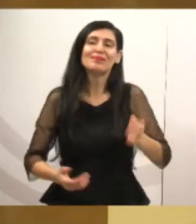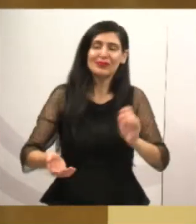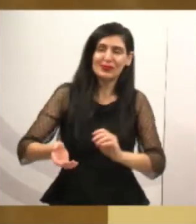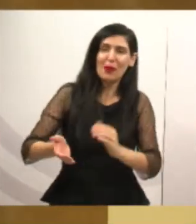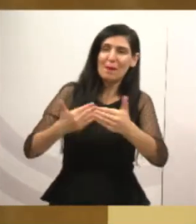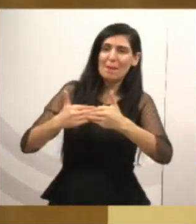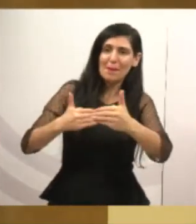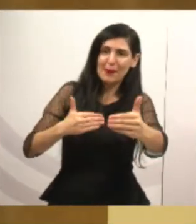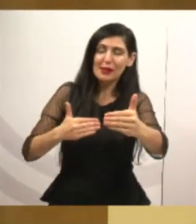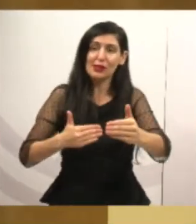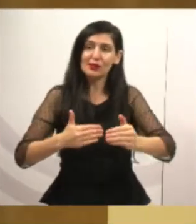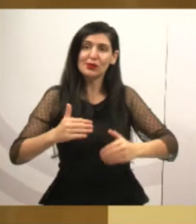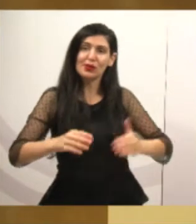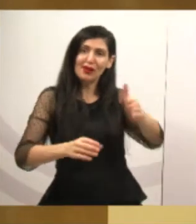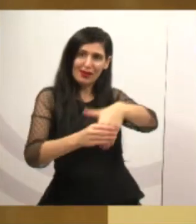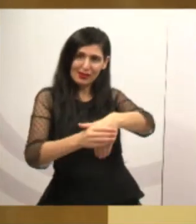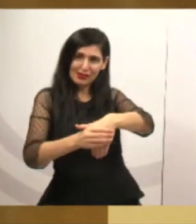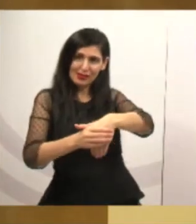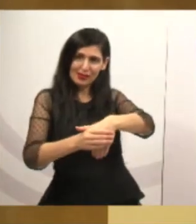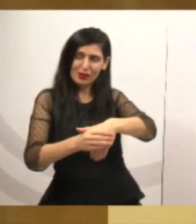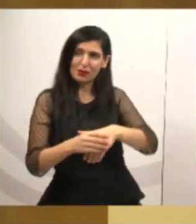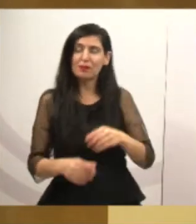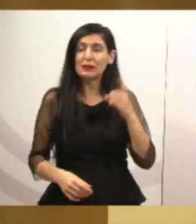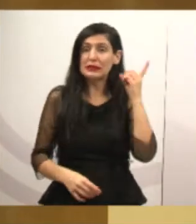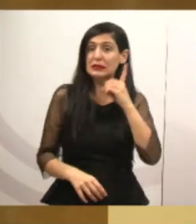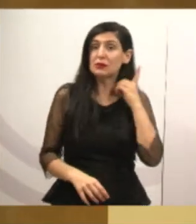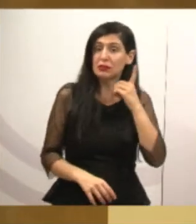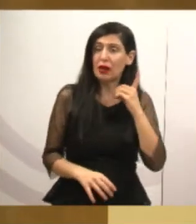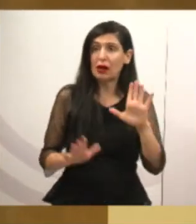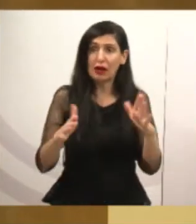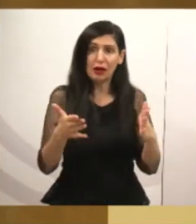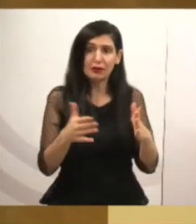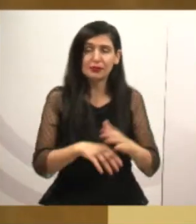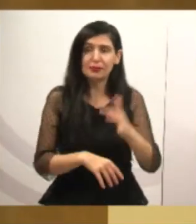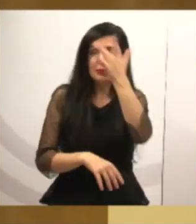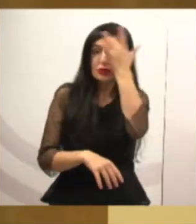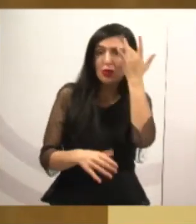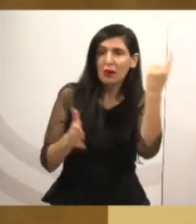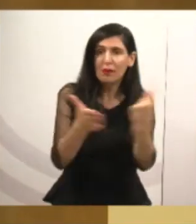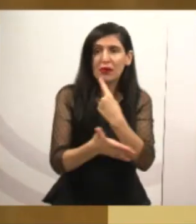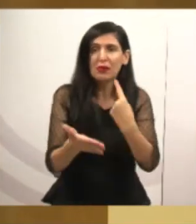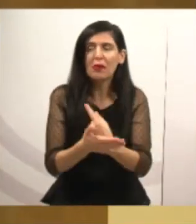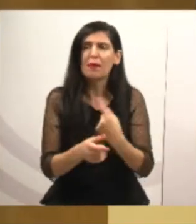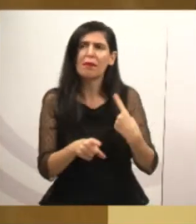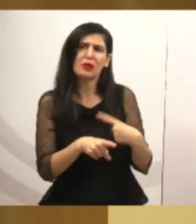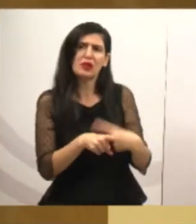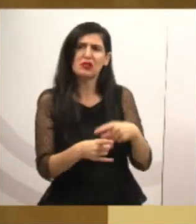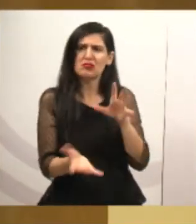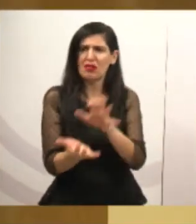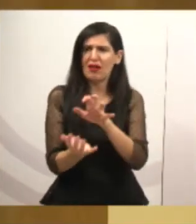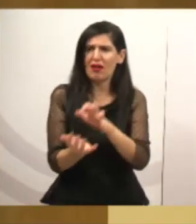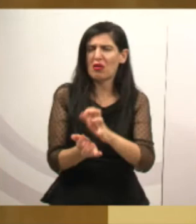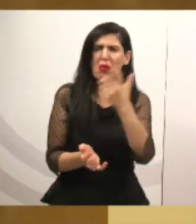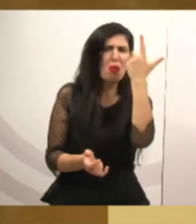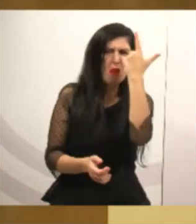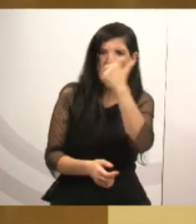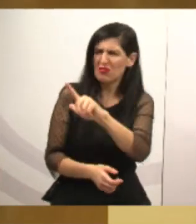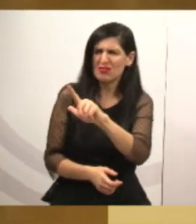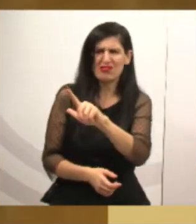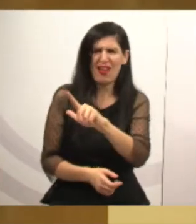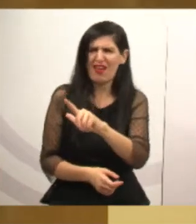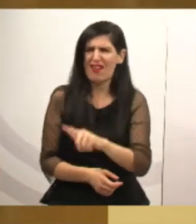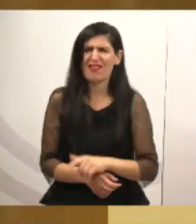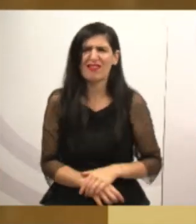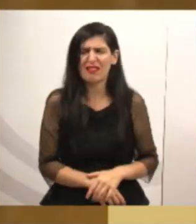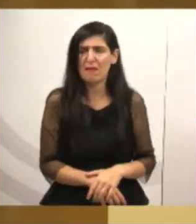eleição para deputado, e aqui há um questionamento, as pessoas se questionam por que Jacareí não consegue eleger um deputado, e a gente sempre